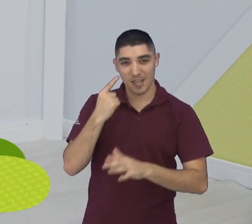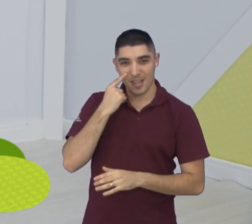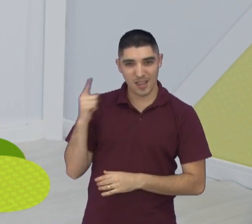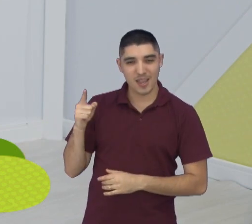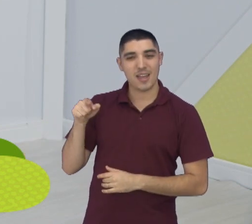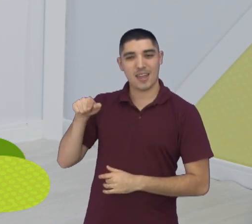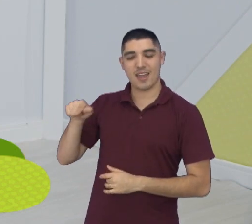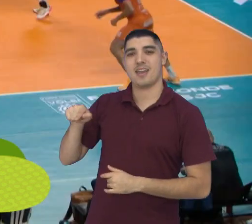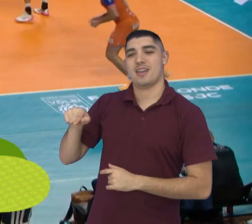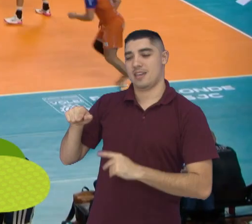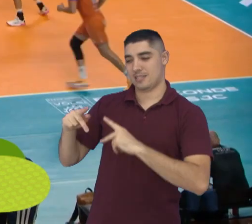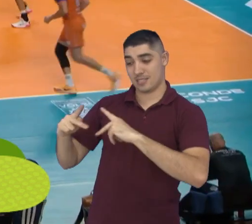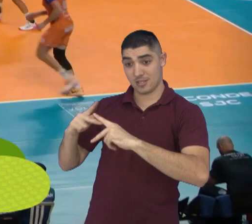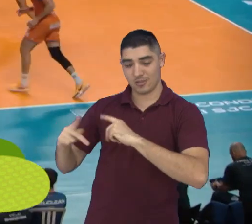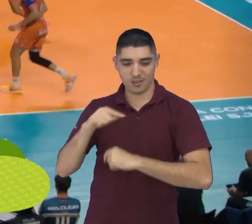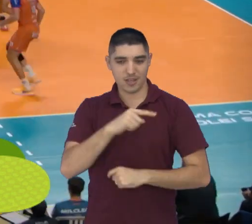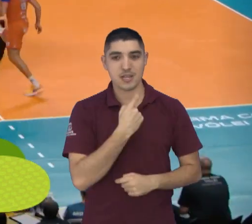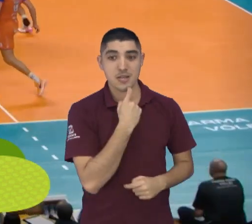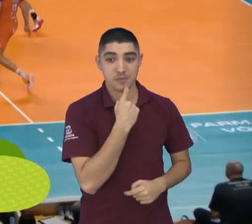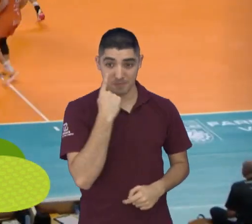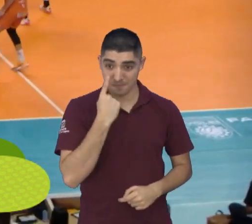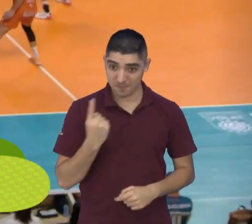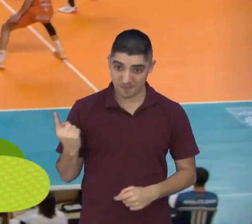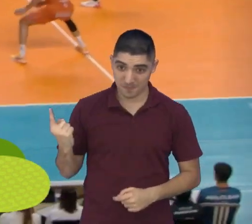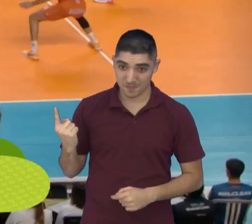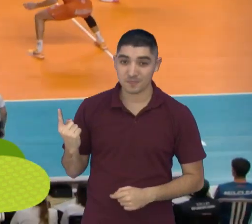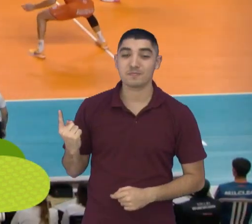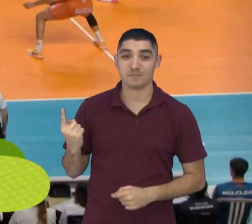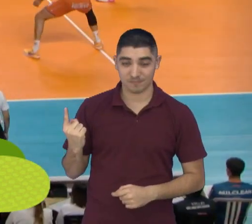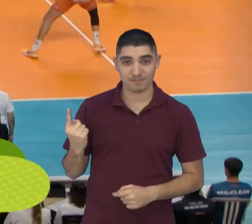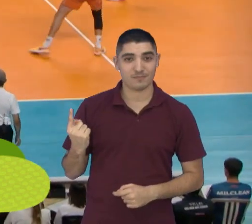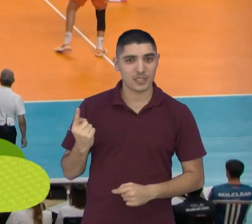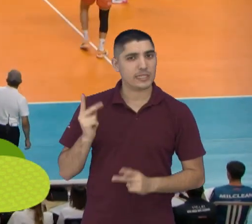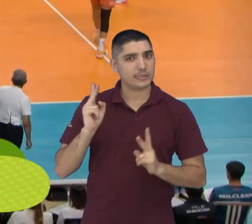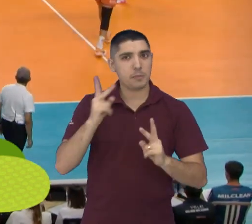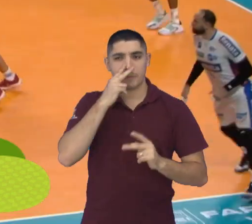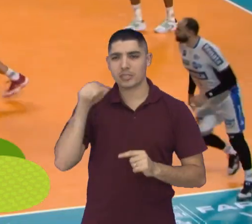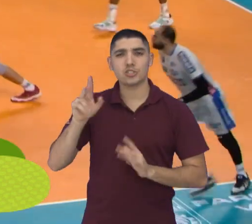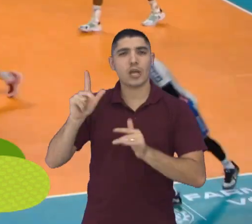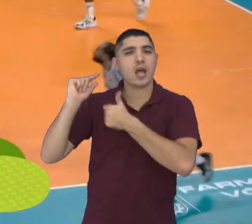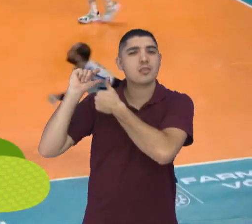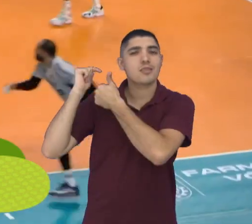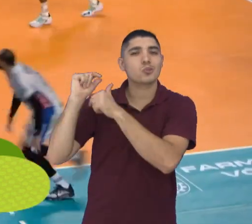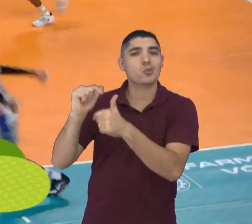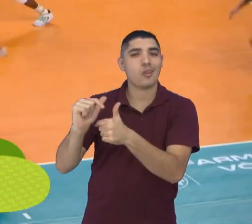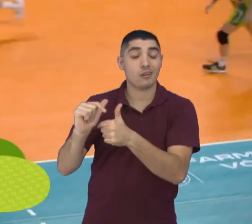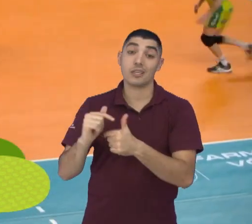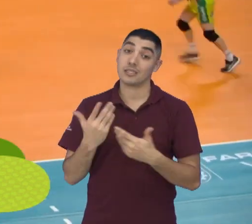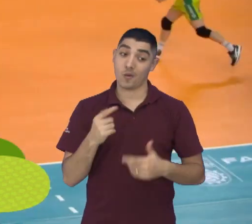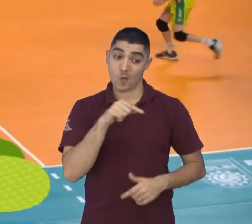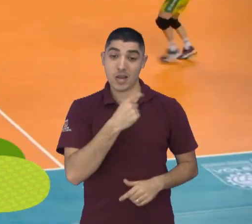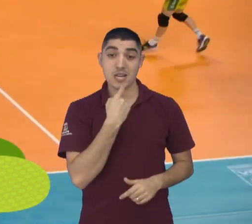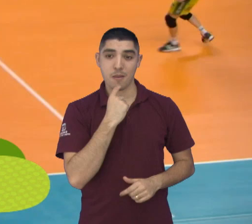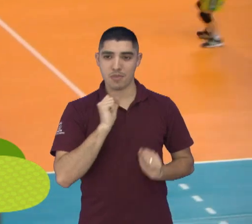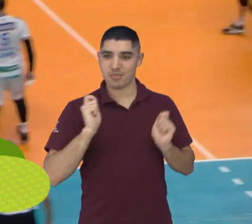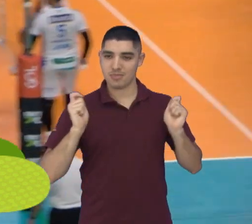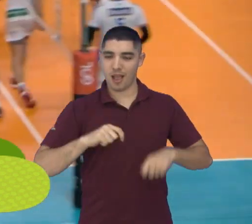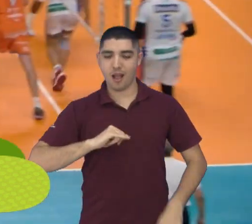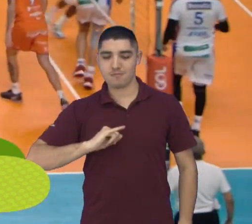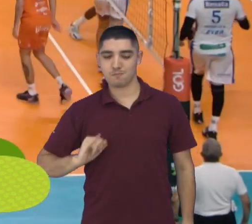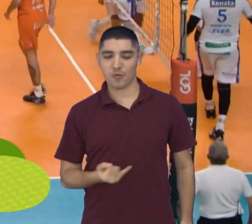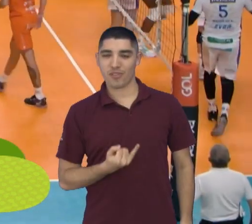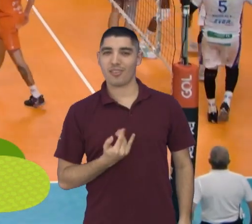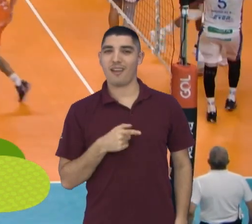Brunão? Esse São José e Campinas, Campinas e São José, o Campinas de repente pode tirar proveito dessa situação, lembrando que